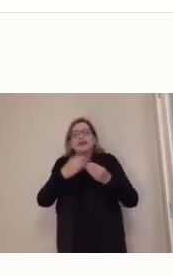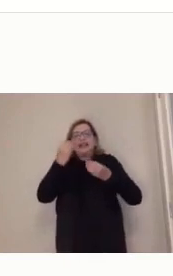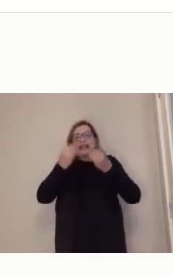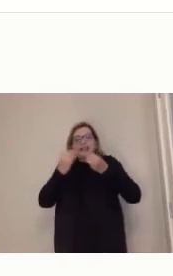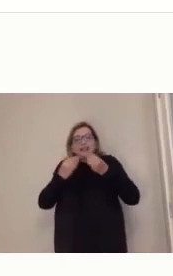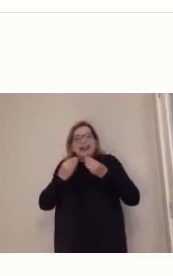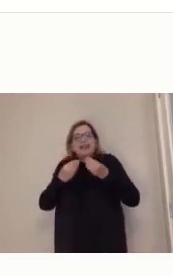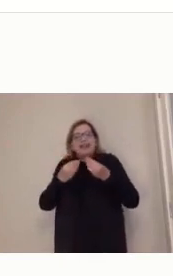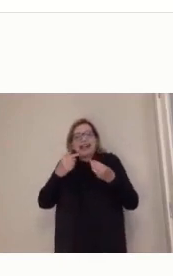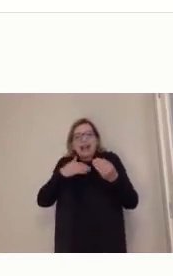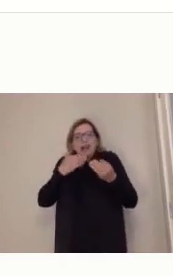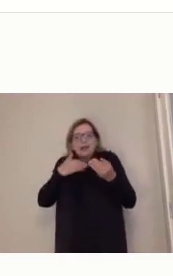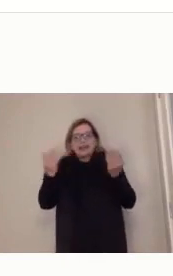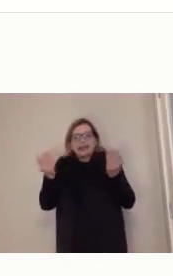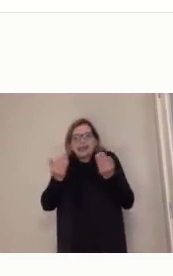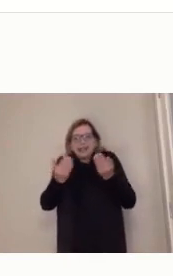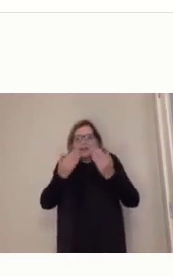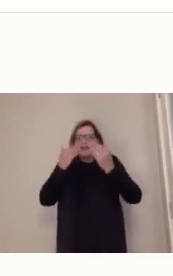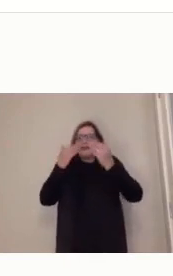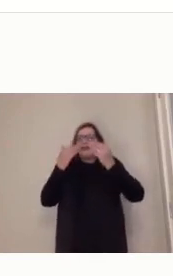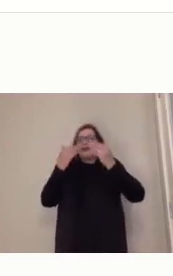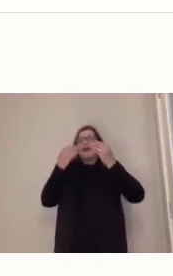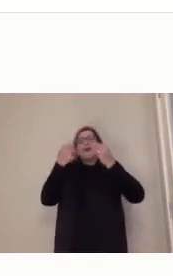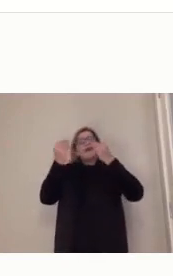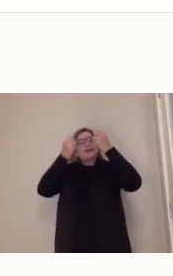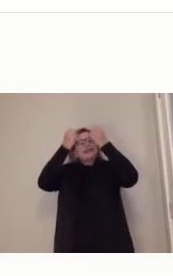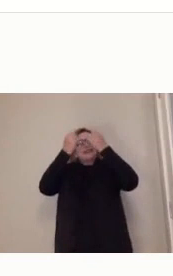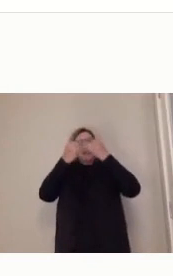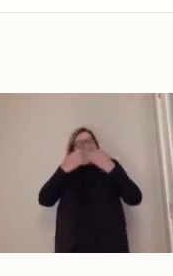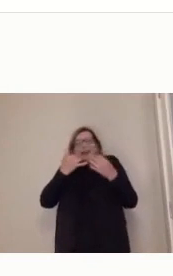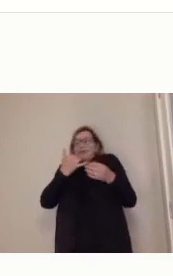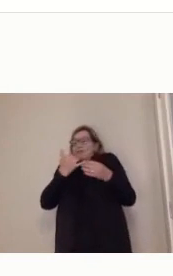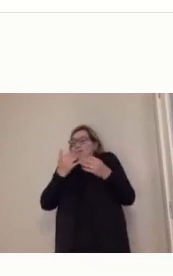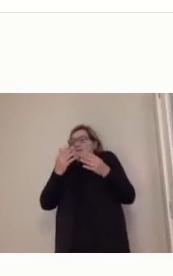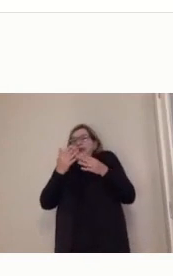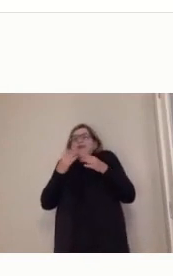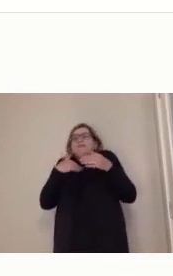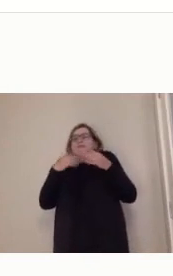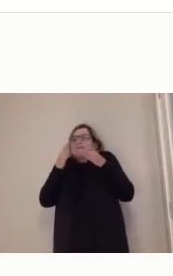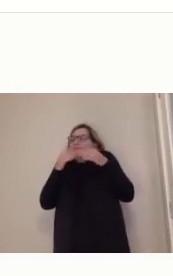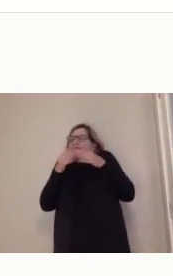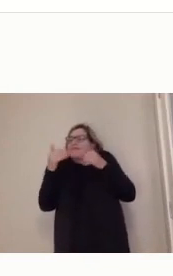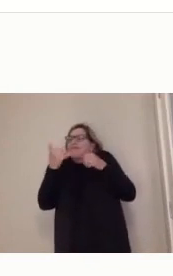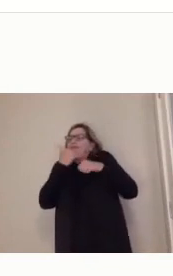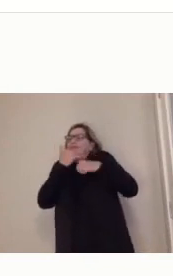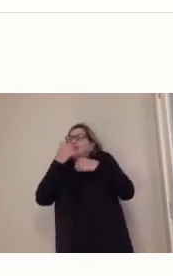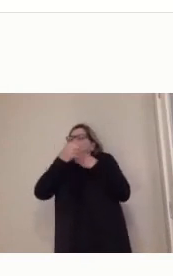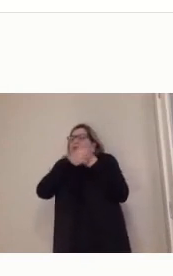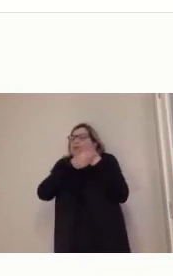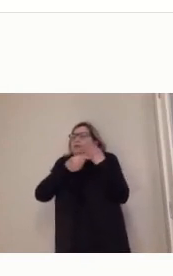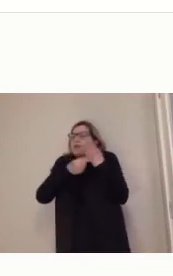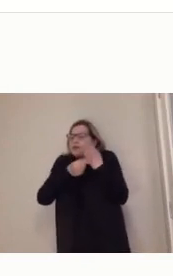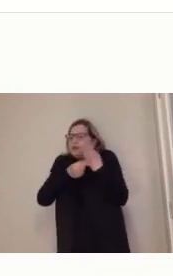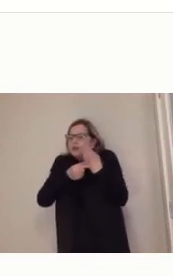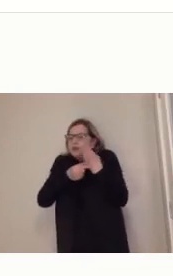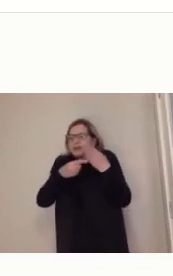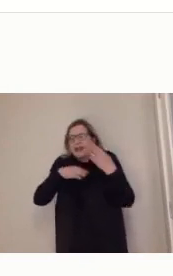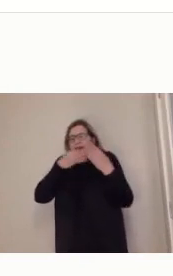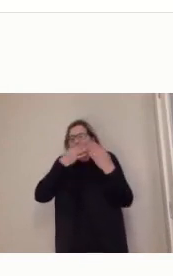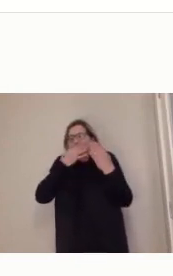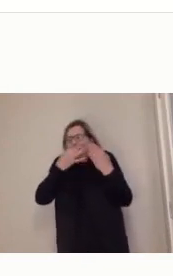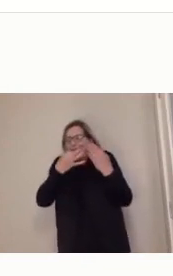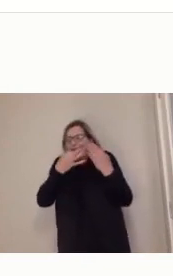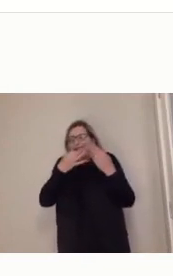né? Mas ele vai dizer que a gente está vivendo uma nova transformação na sociedade, a que ele